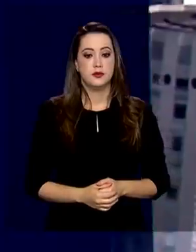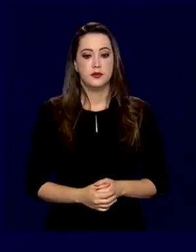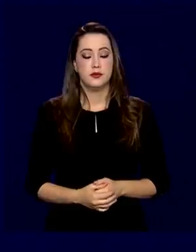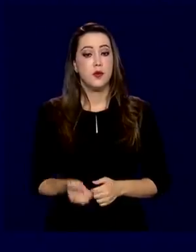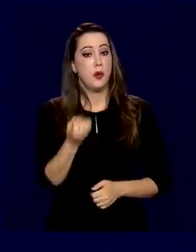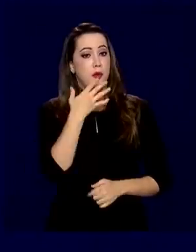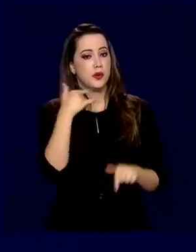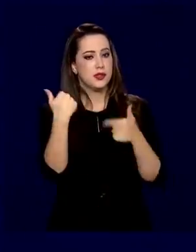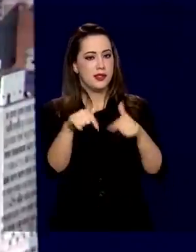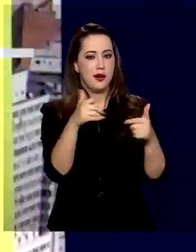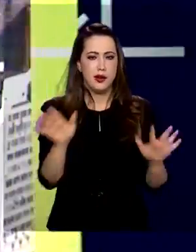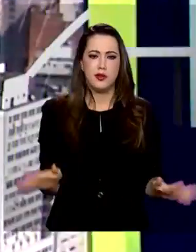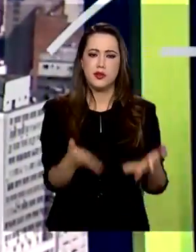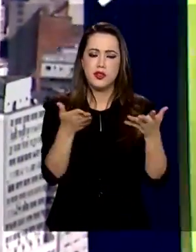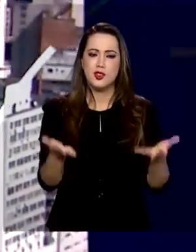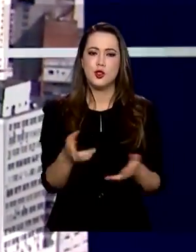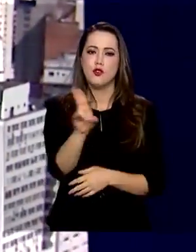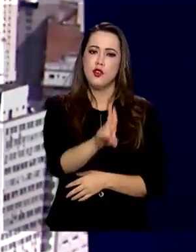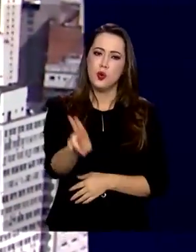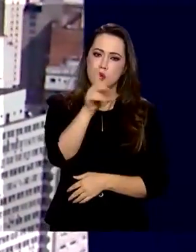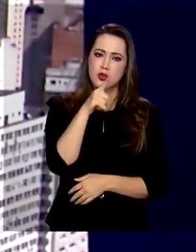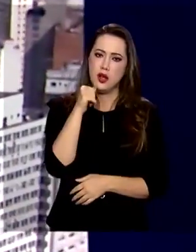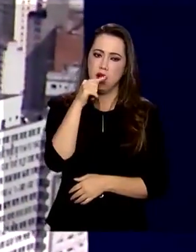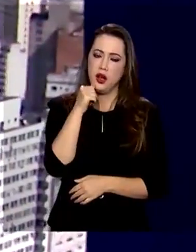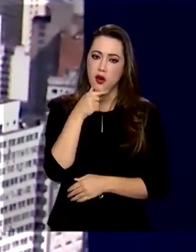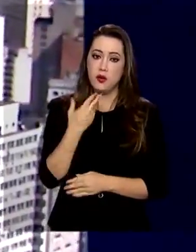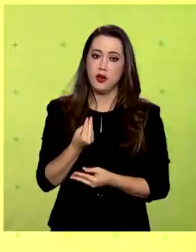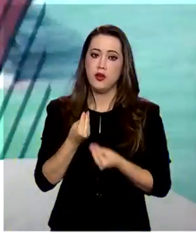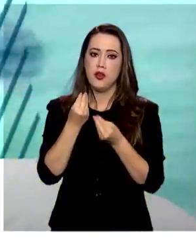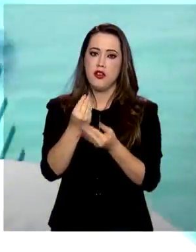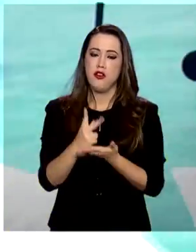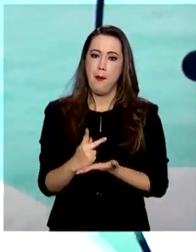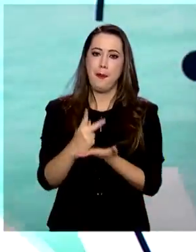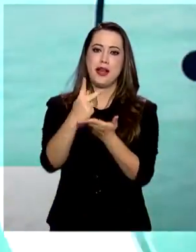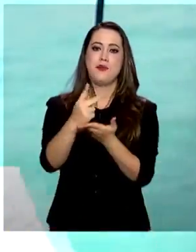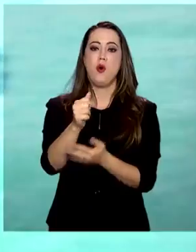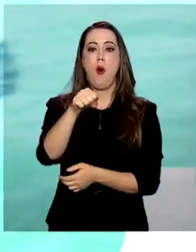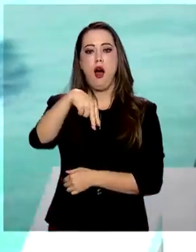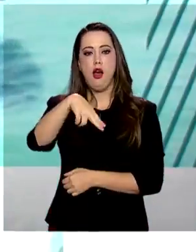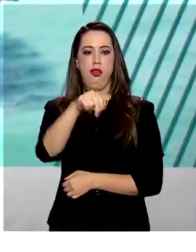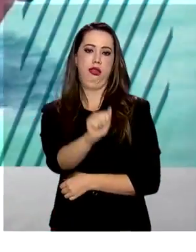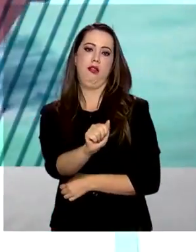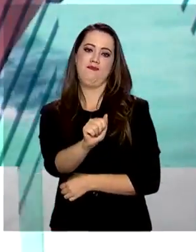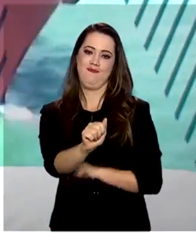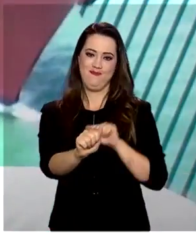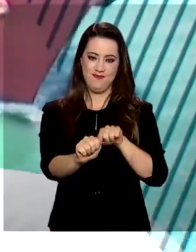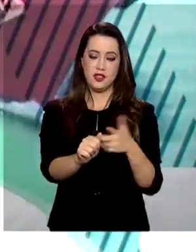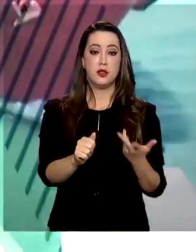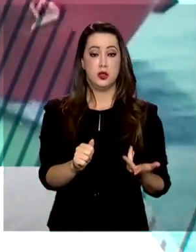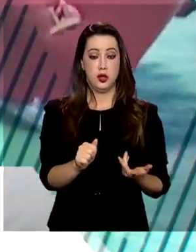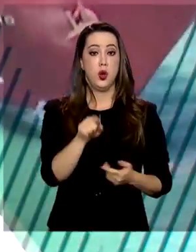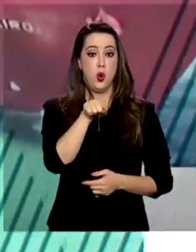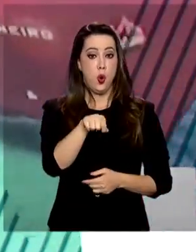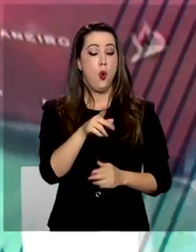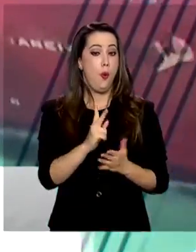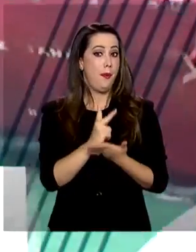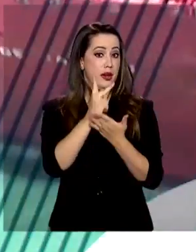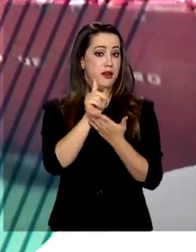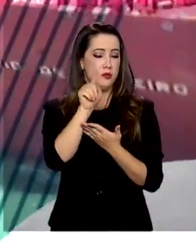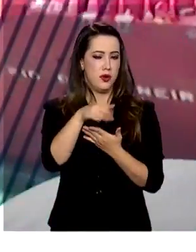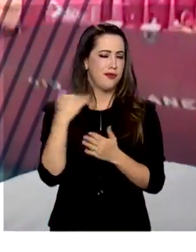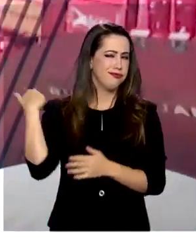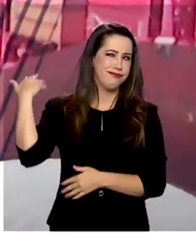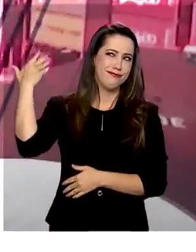e incentivos ao uso da água vão ser premiados pela ANA, a Agência Nacional de Águas. O prêmio ANA é a mais tradicional